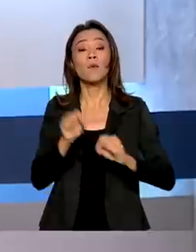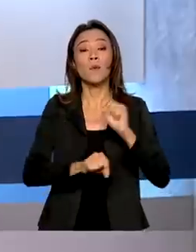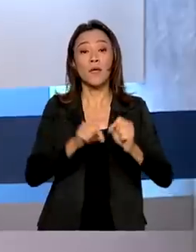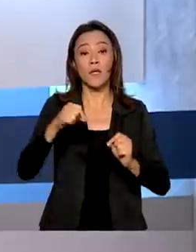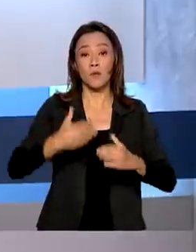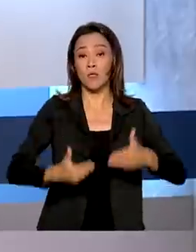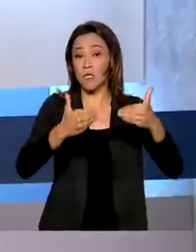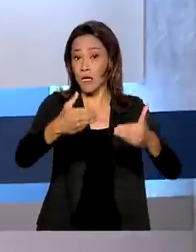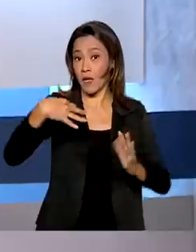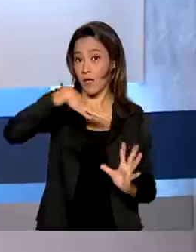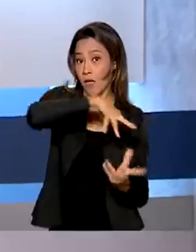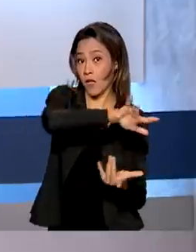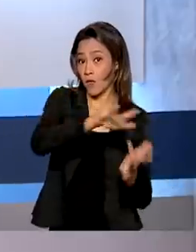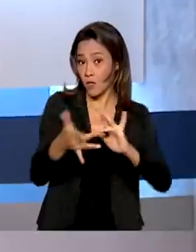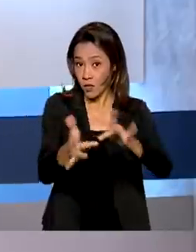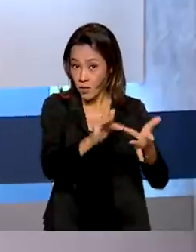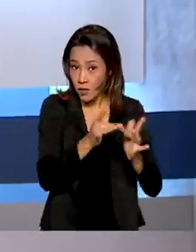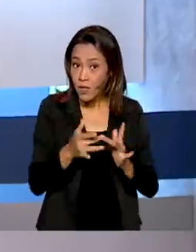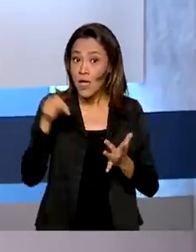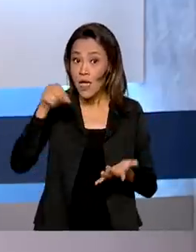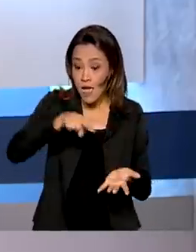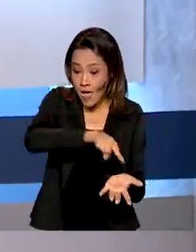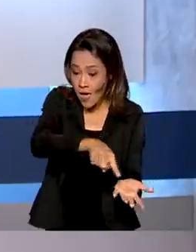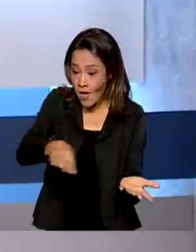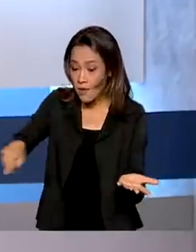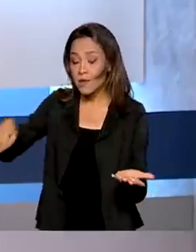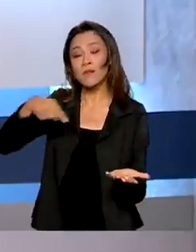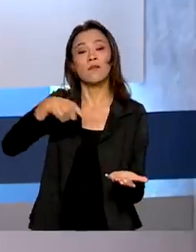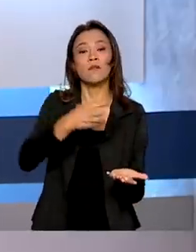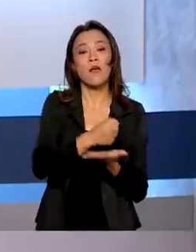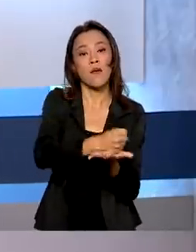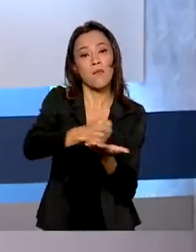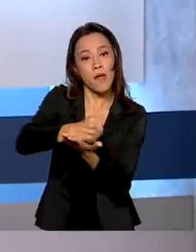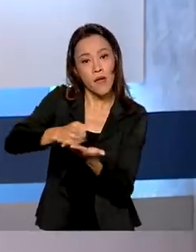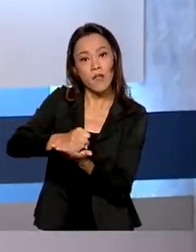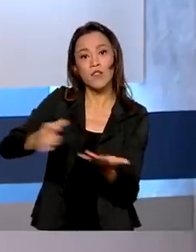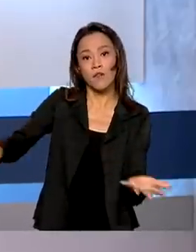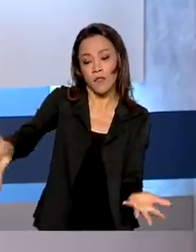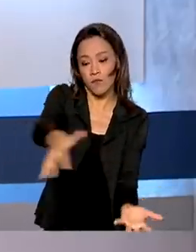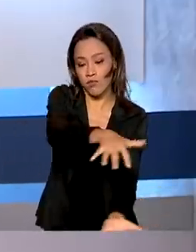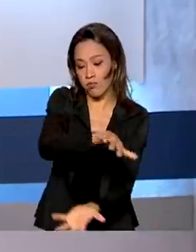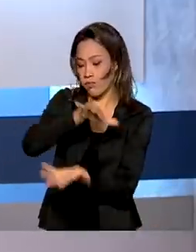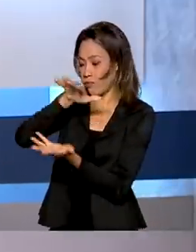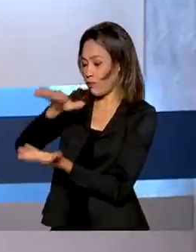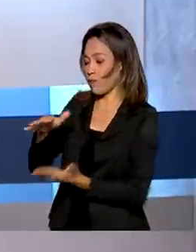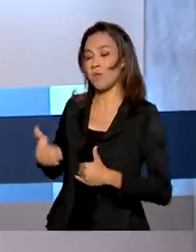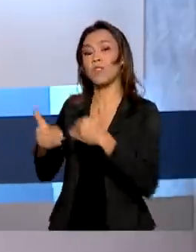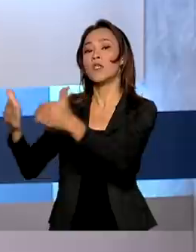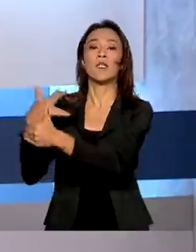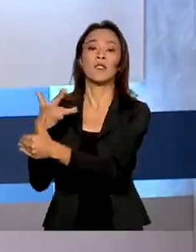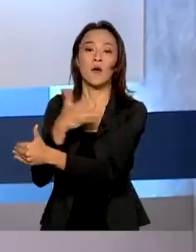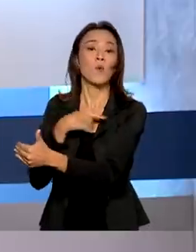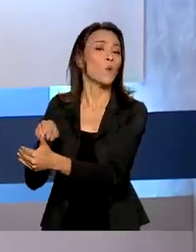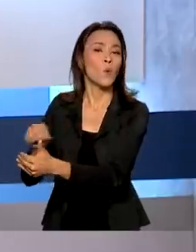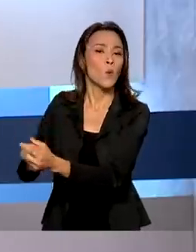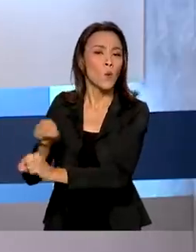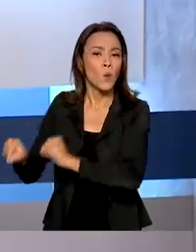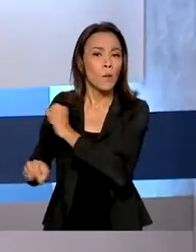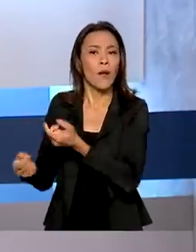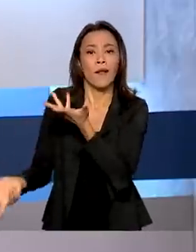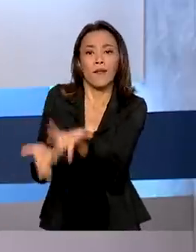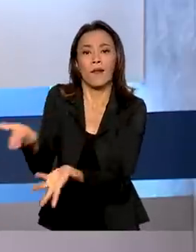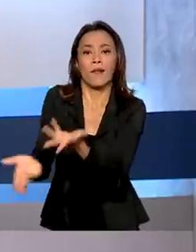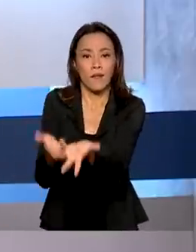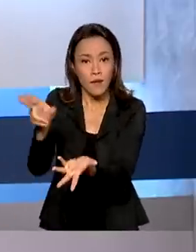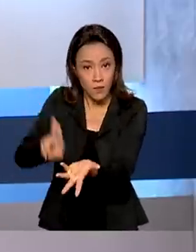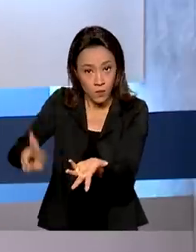Exteriores. Os medicamentos serão incorporados aos estoques do Ministério da Saúde destinados ao tratamento de pacientes com Covid-19.